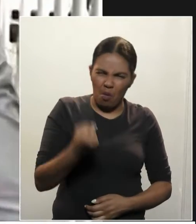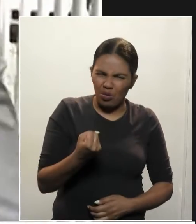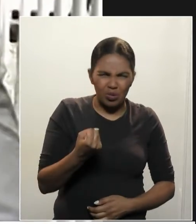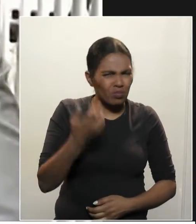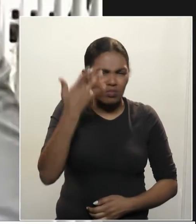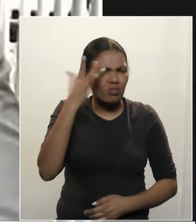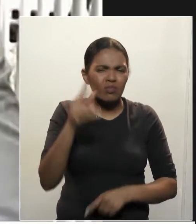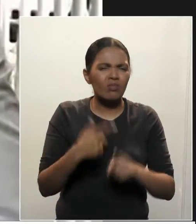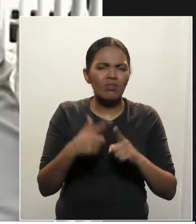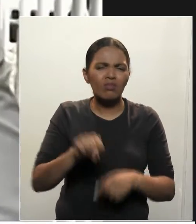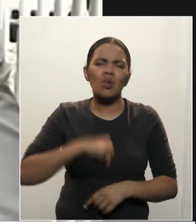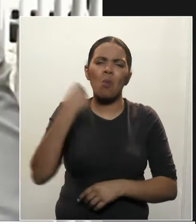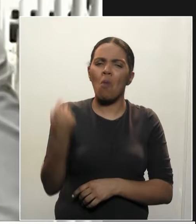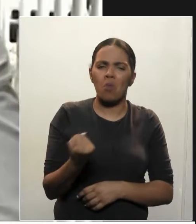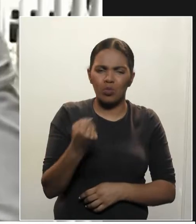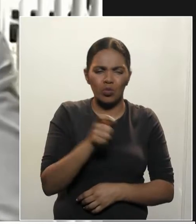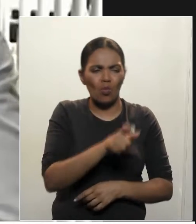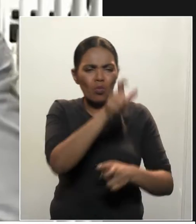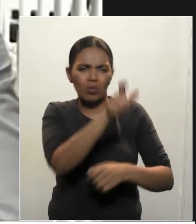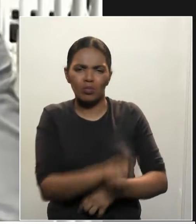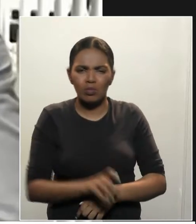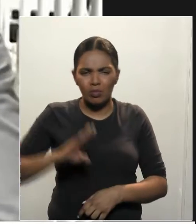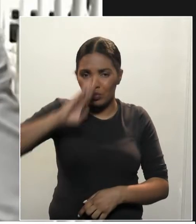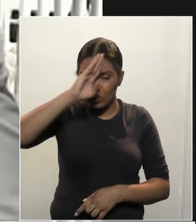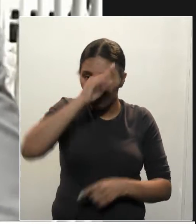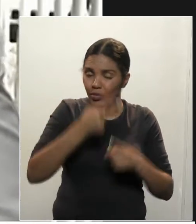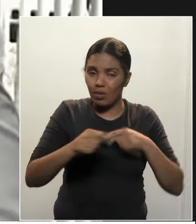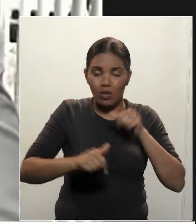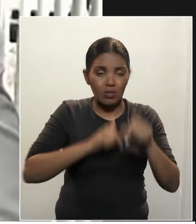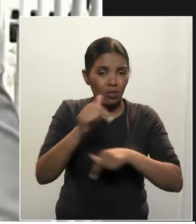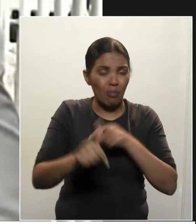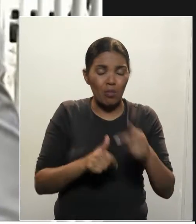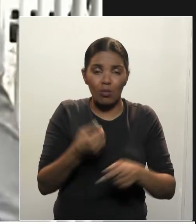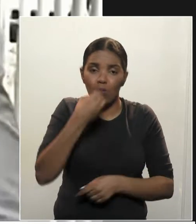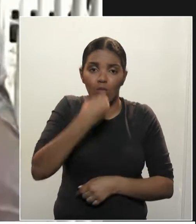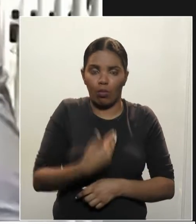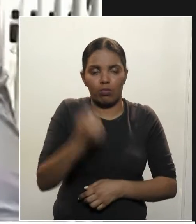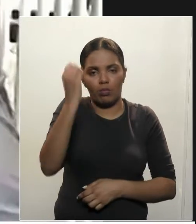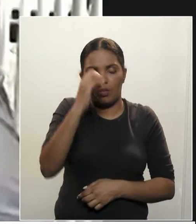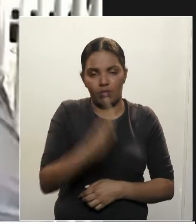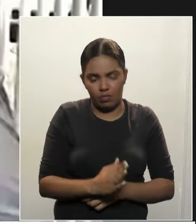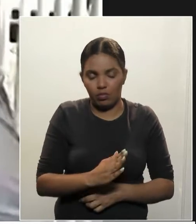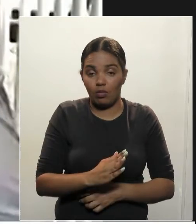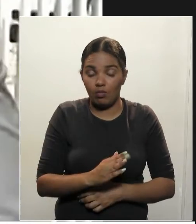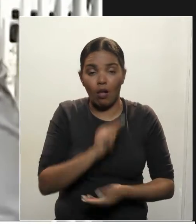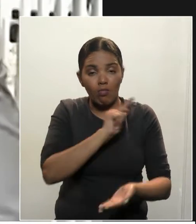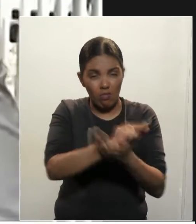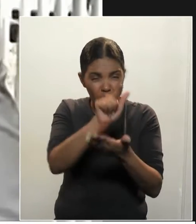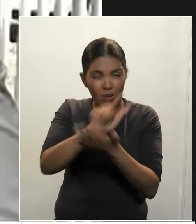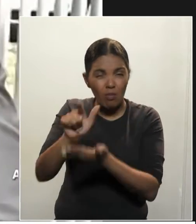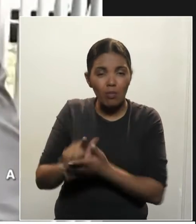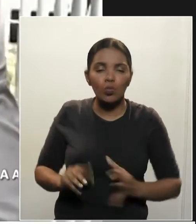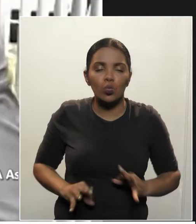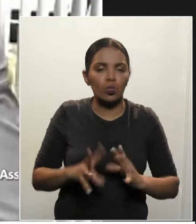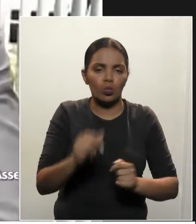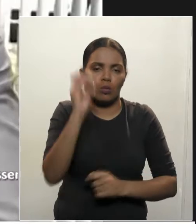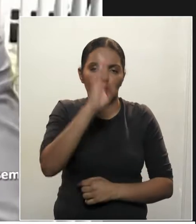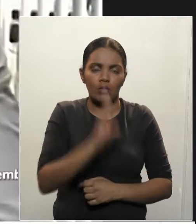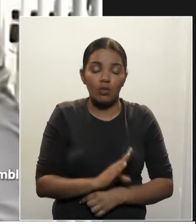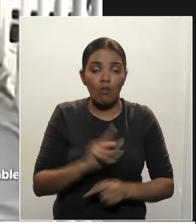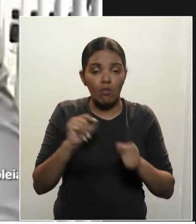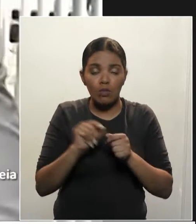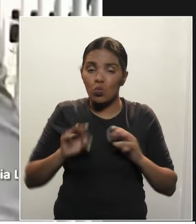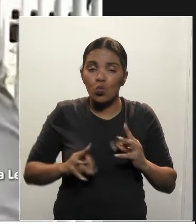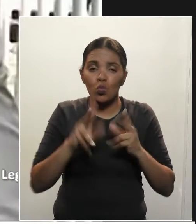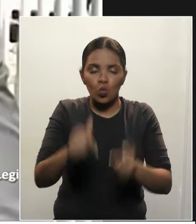não sei porque tanto ódio de alguém que tem feito um excelente trabalho aqui no Brasil, está passando o Brasil a limpo, está fazendo tudo o que o PT